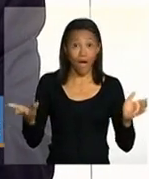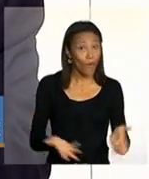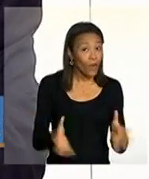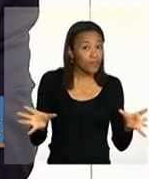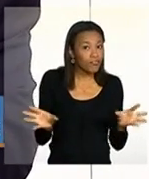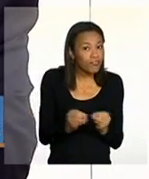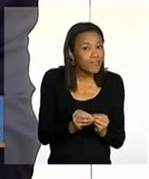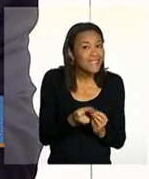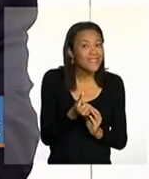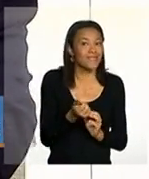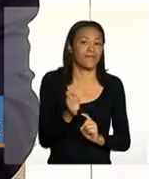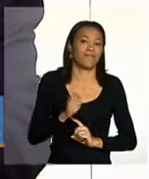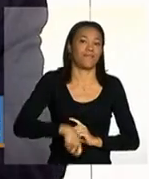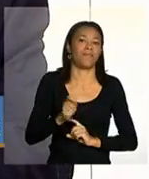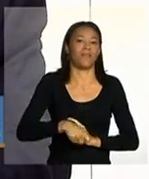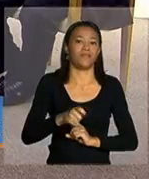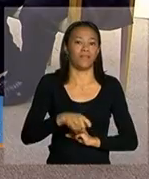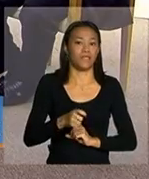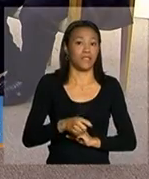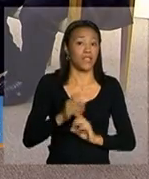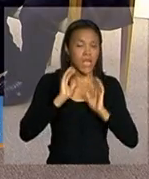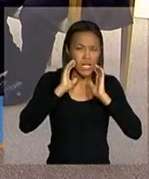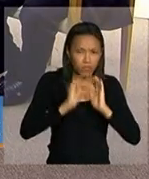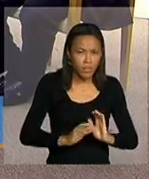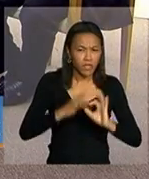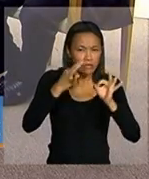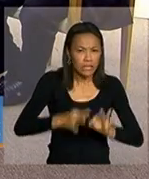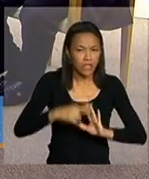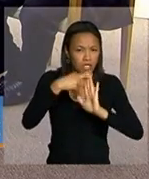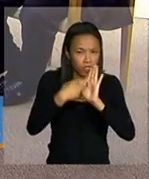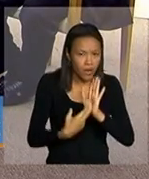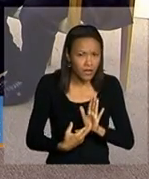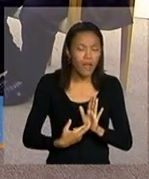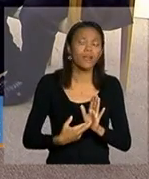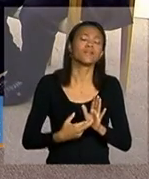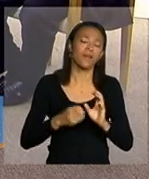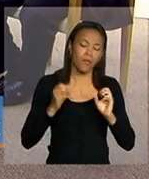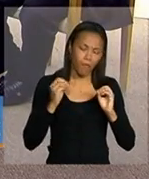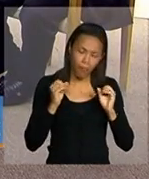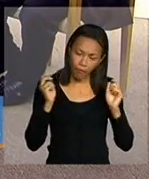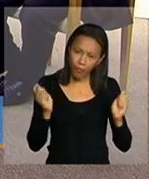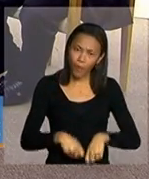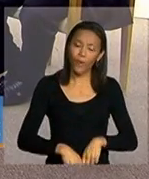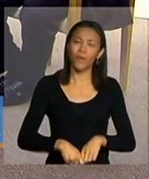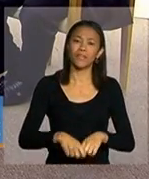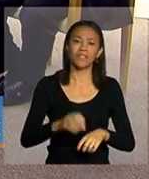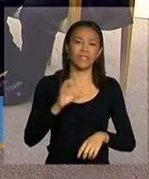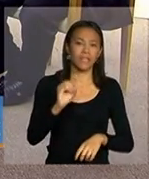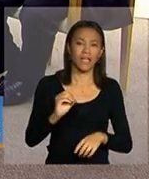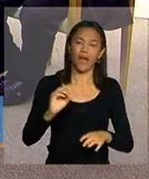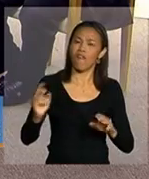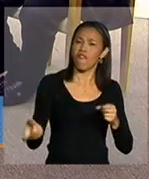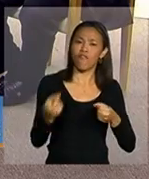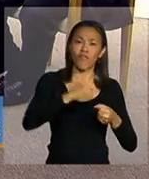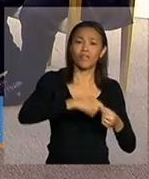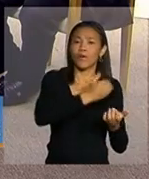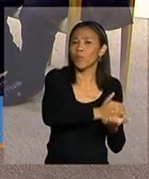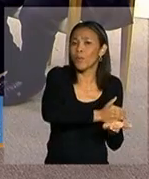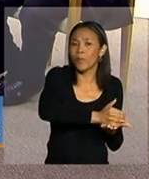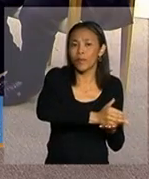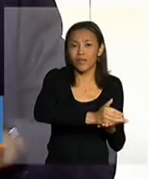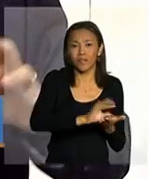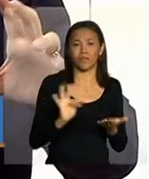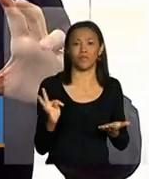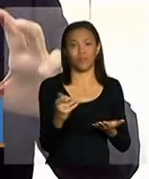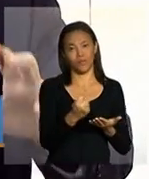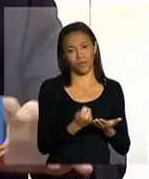passar mais de seis meses cumprindo as regras de condicionalidades, ela pode zerar o seu histórico e voltar à etapa inicial e